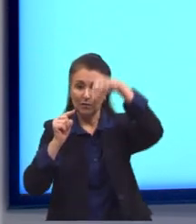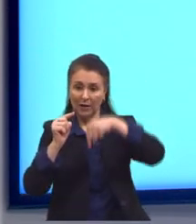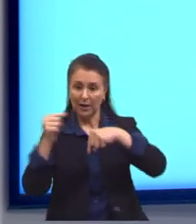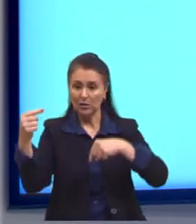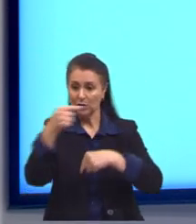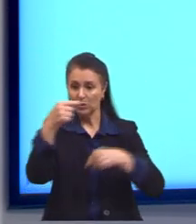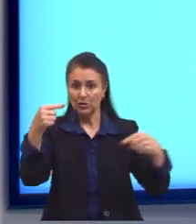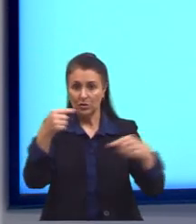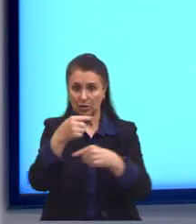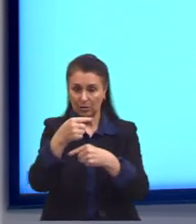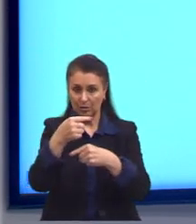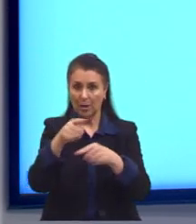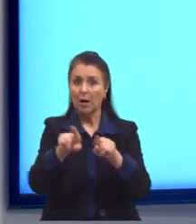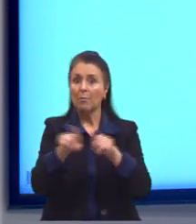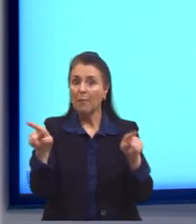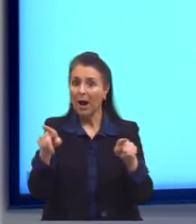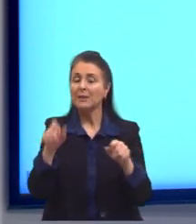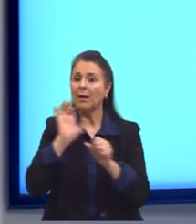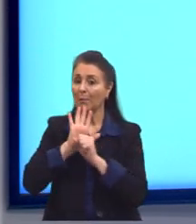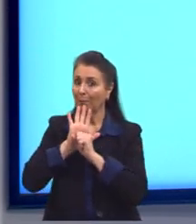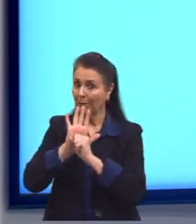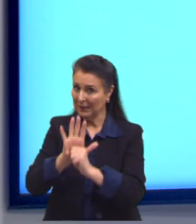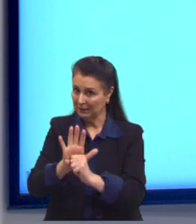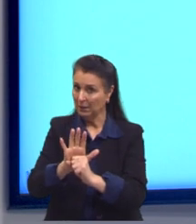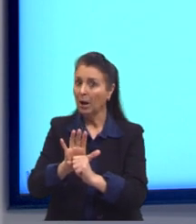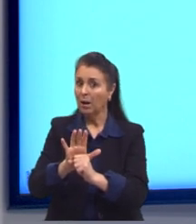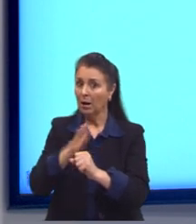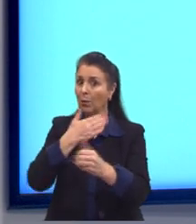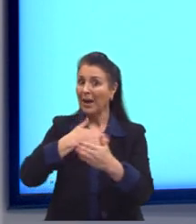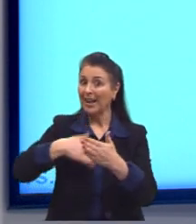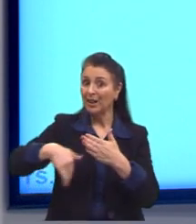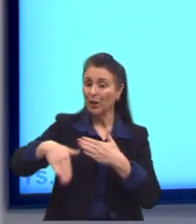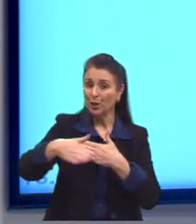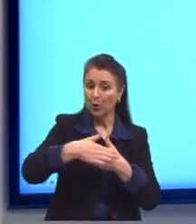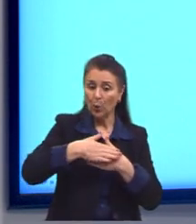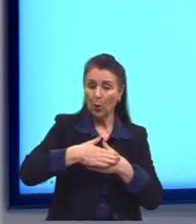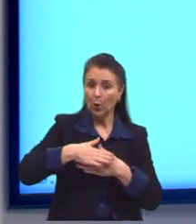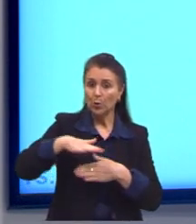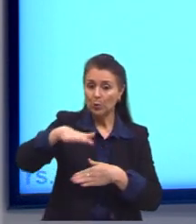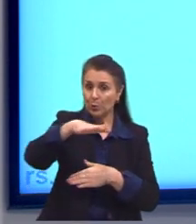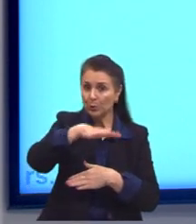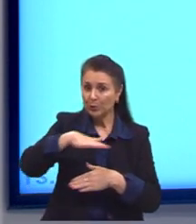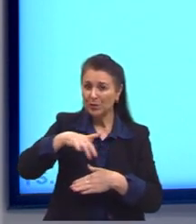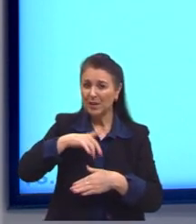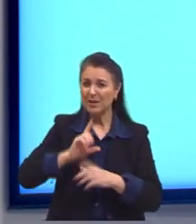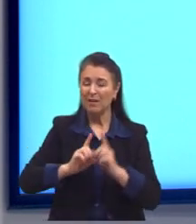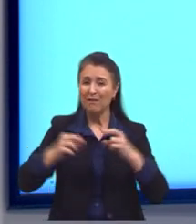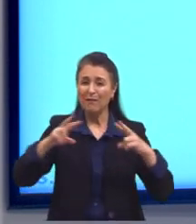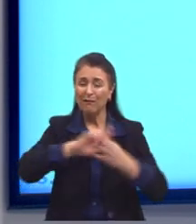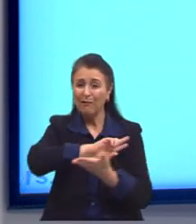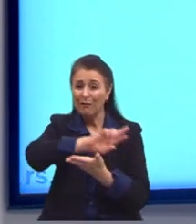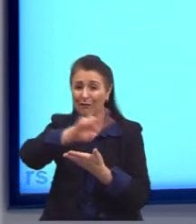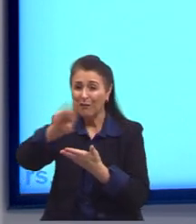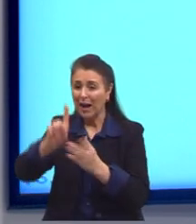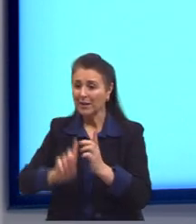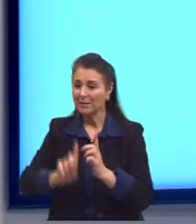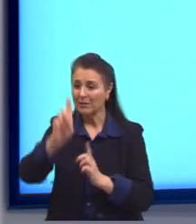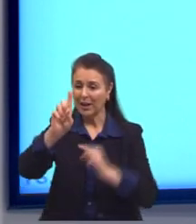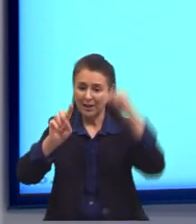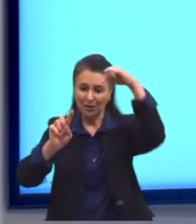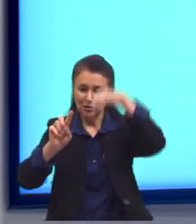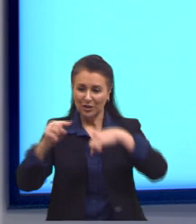está sendo aplicada em toda essa região aqui. Então, é como se tivessem várias flechinhas aqui. Eu só coloquei